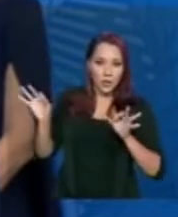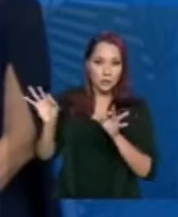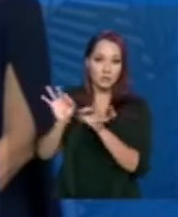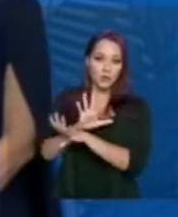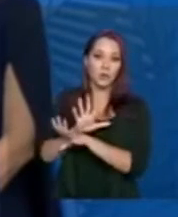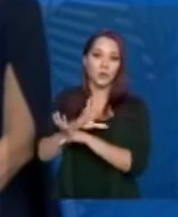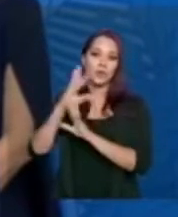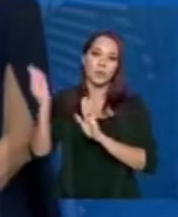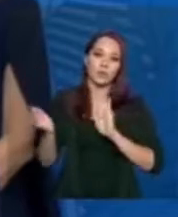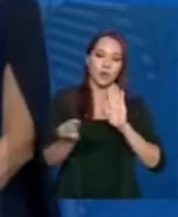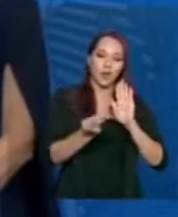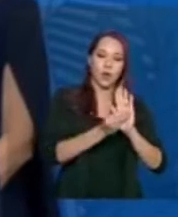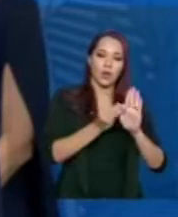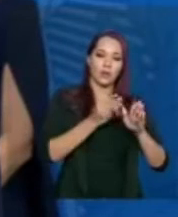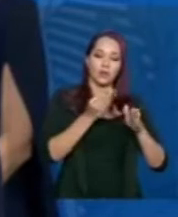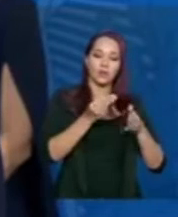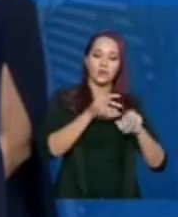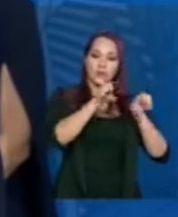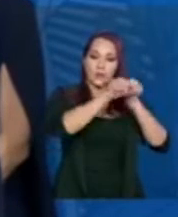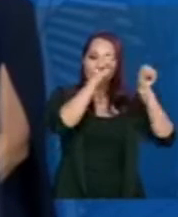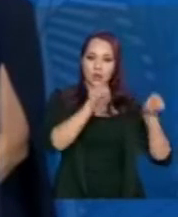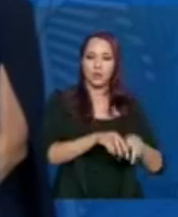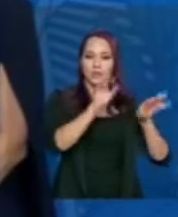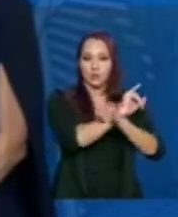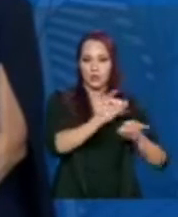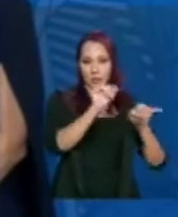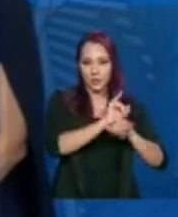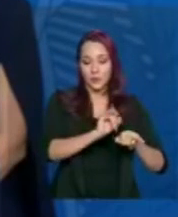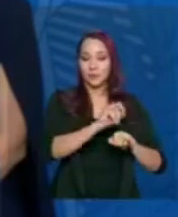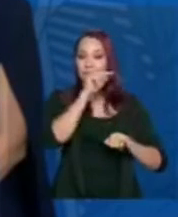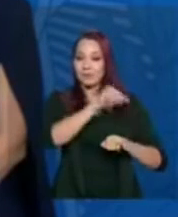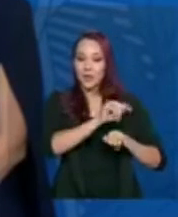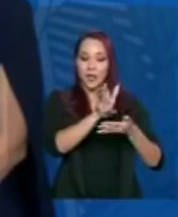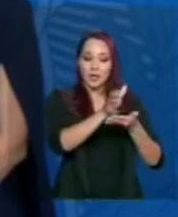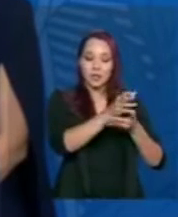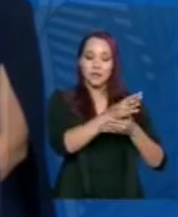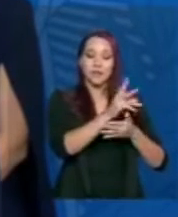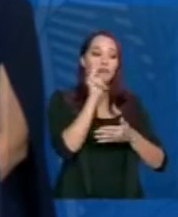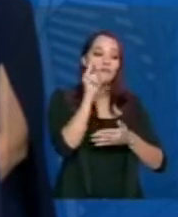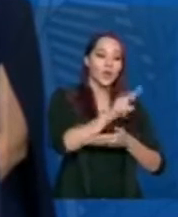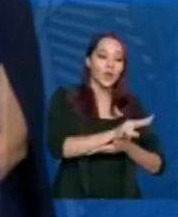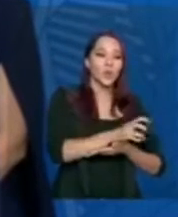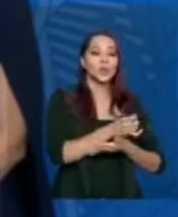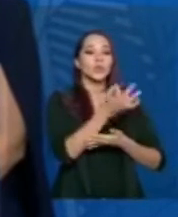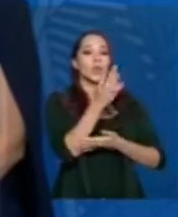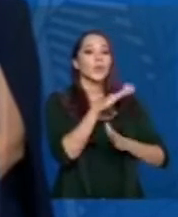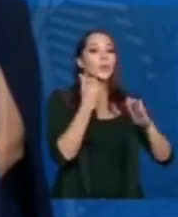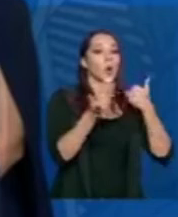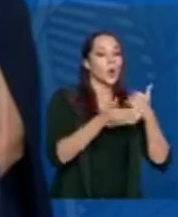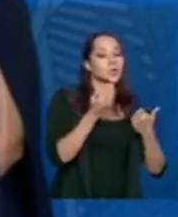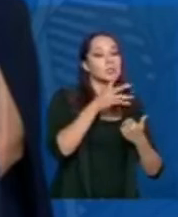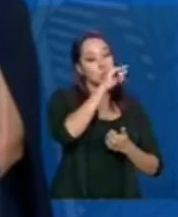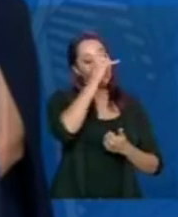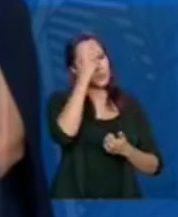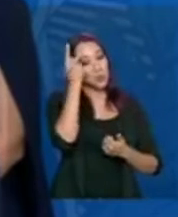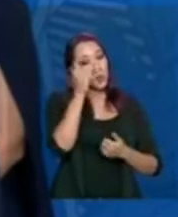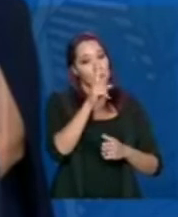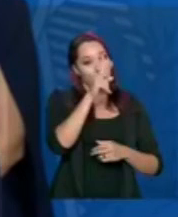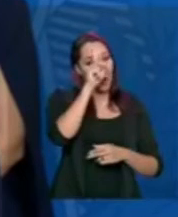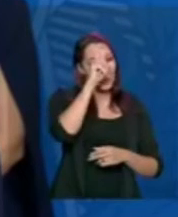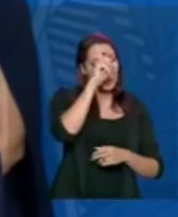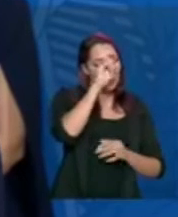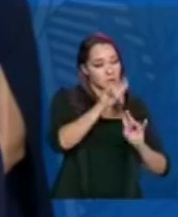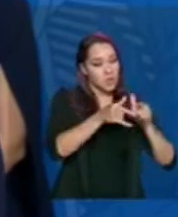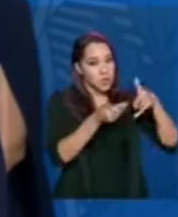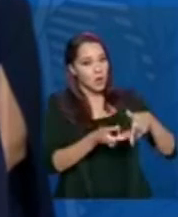ele pode ser dada a entrada nesse sistema de informação e lá que a gente coleta os óbitos hospitalizados ou não por síndrome